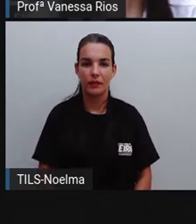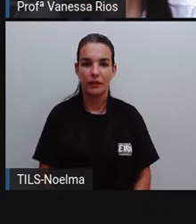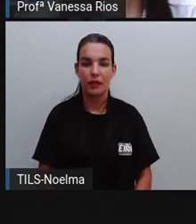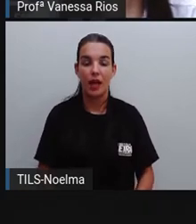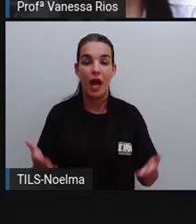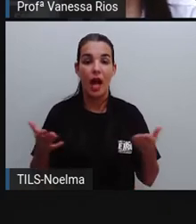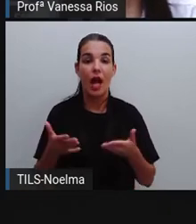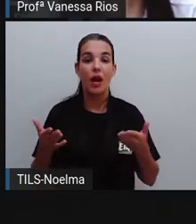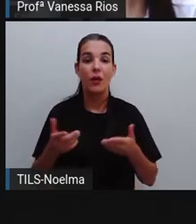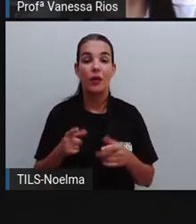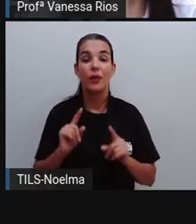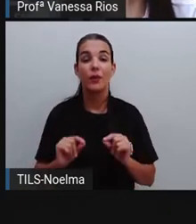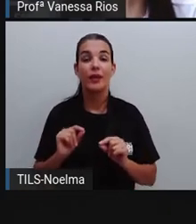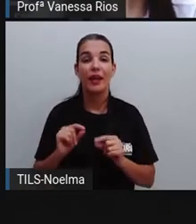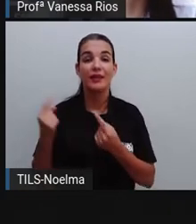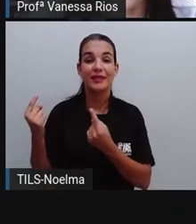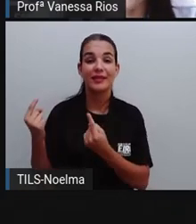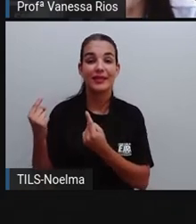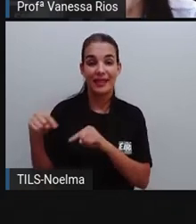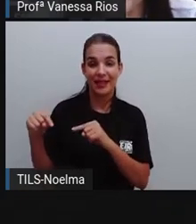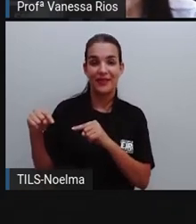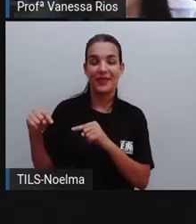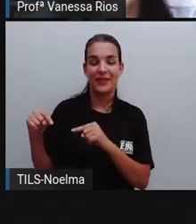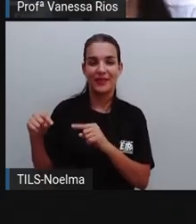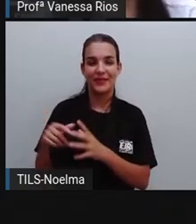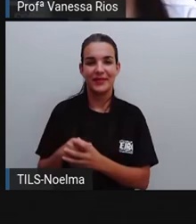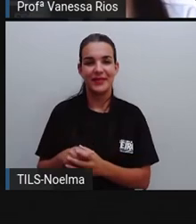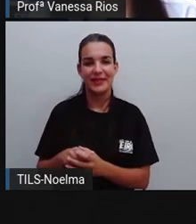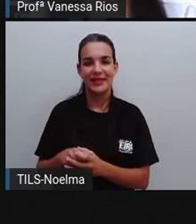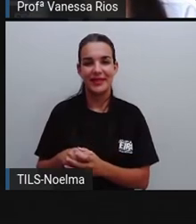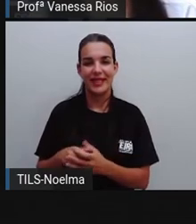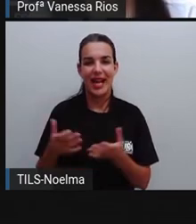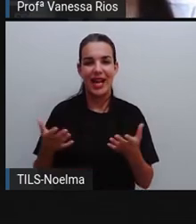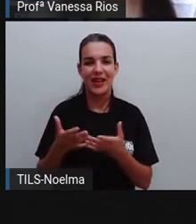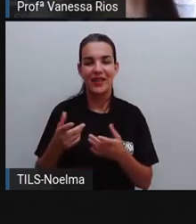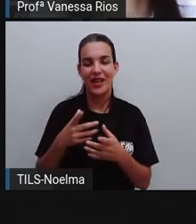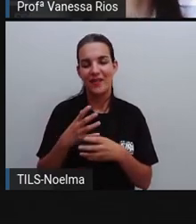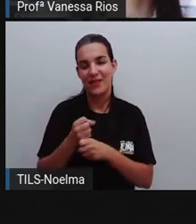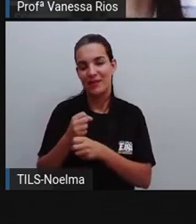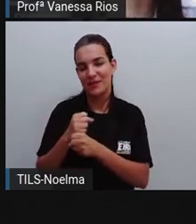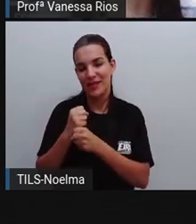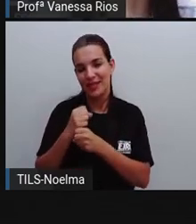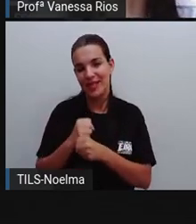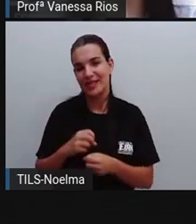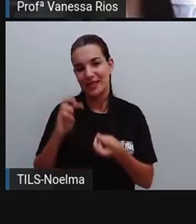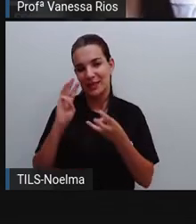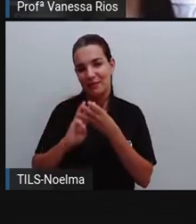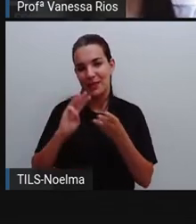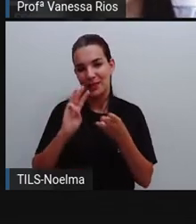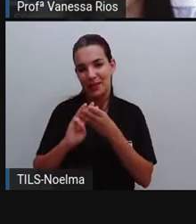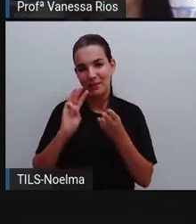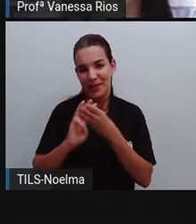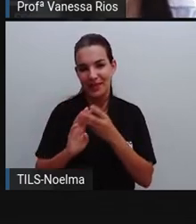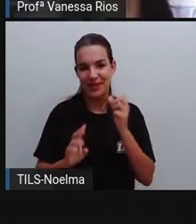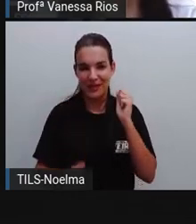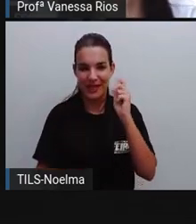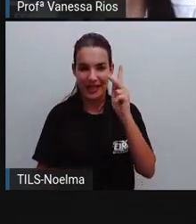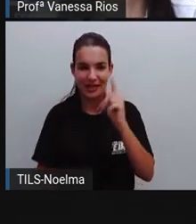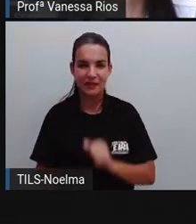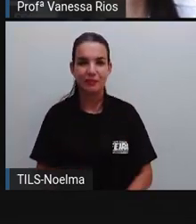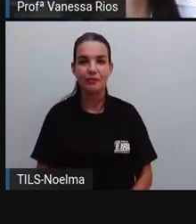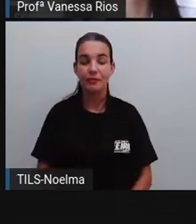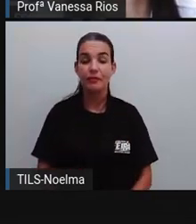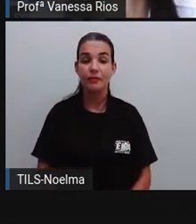E aí, a Pro traz agora um desafio, tá certo? Chegou a hora da gente fazer as nossas continhas, os nossos cálculos.